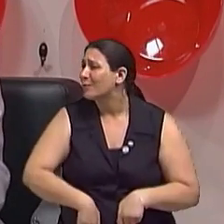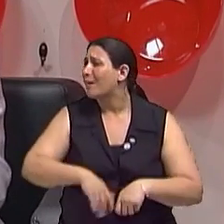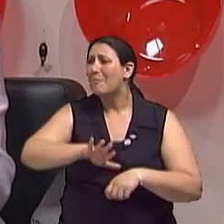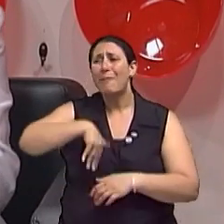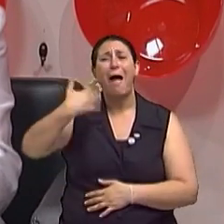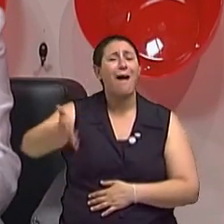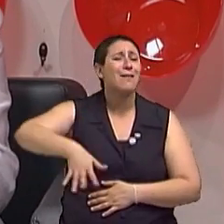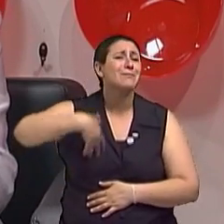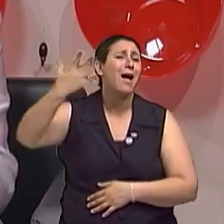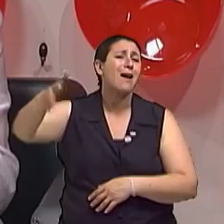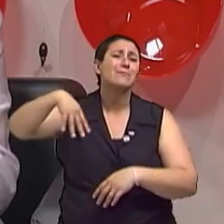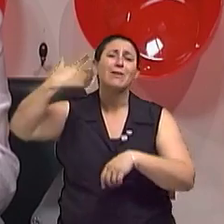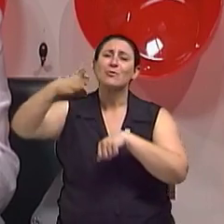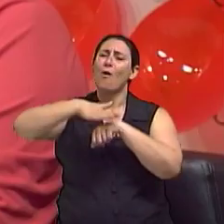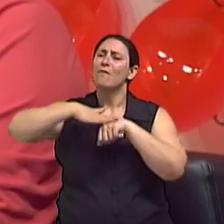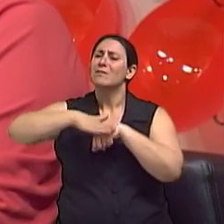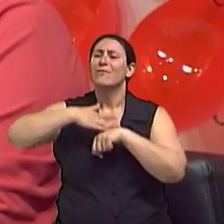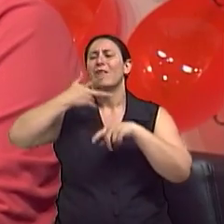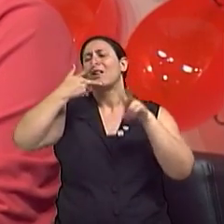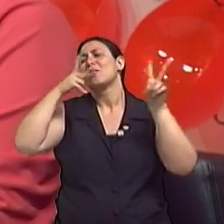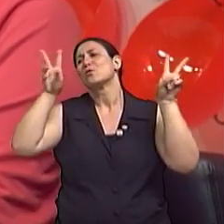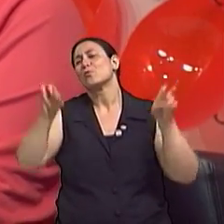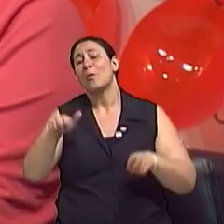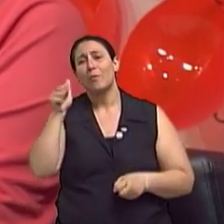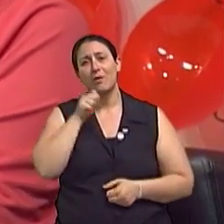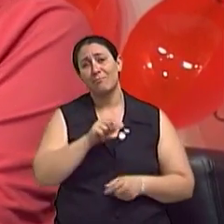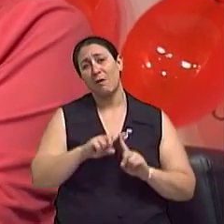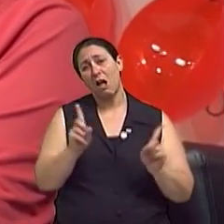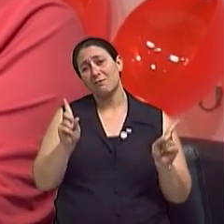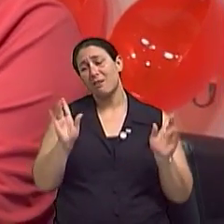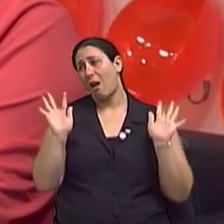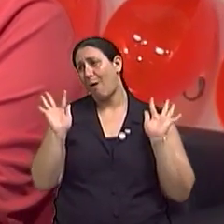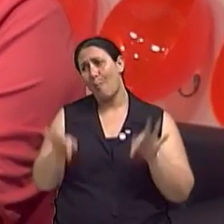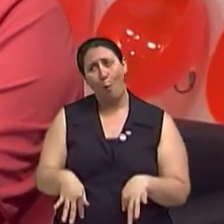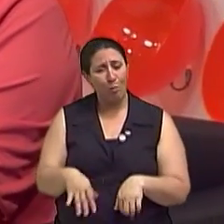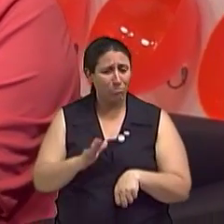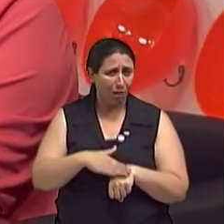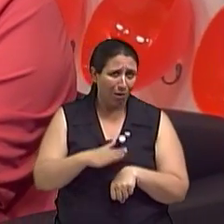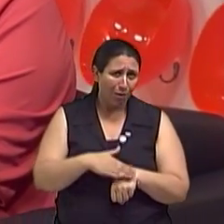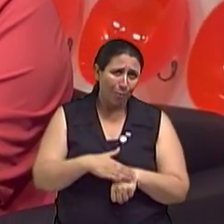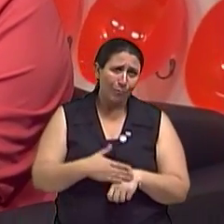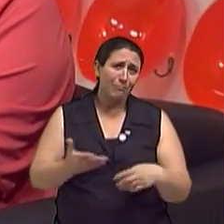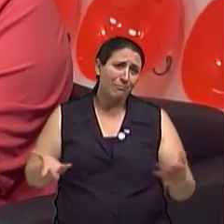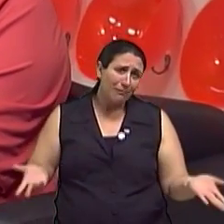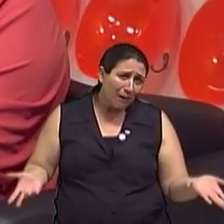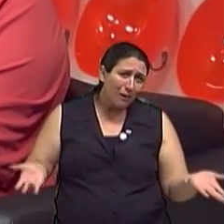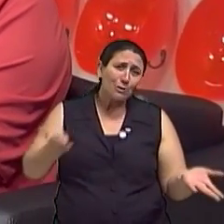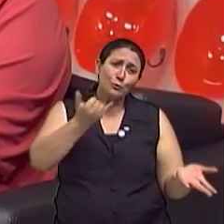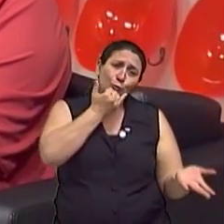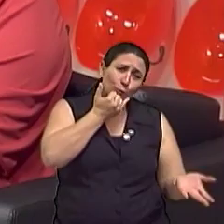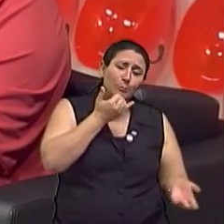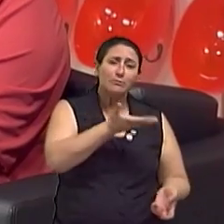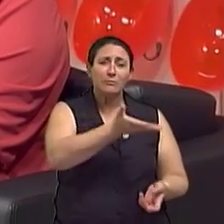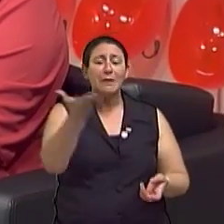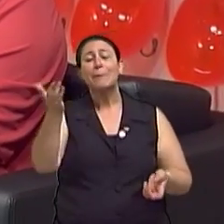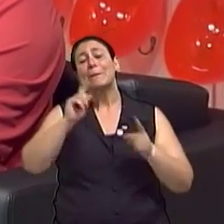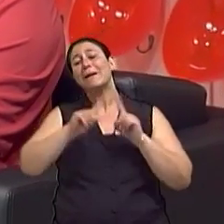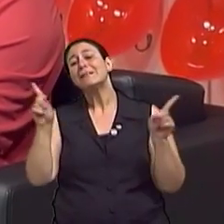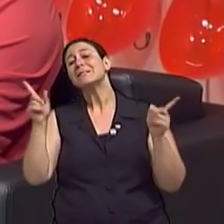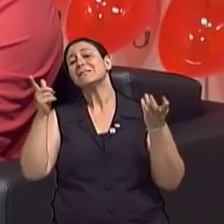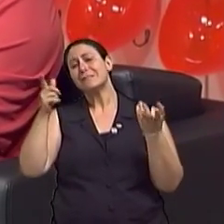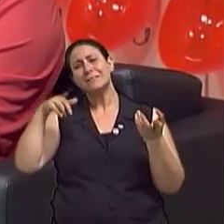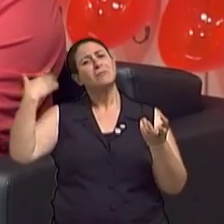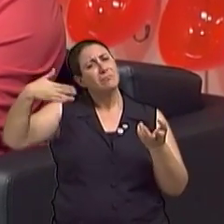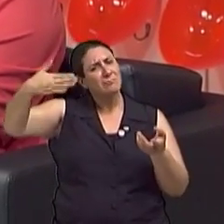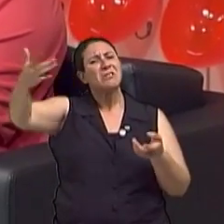quatro programas seguidos falando sobre isso, né? Mas o nosso tempo terminou. A gente, claro que vai voltar a falar desses assuntos